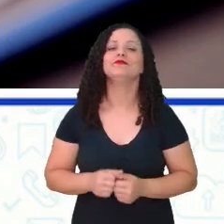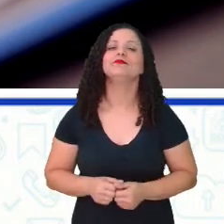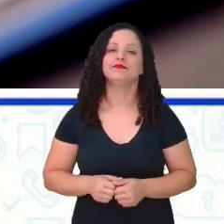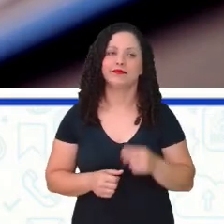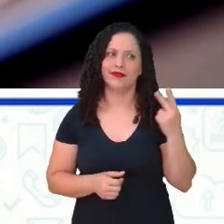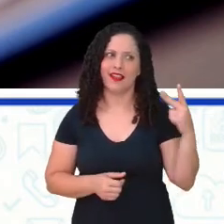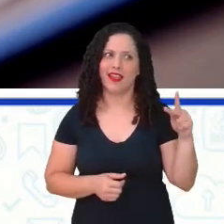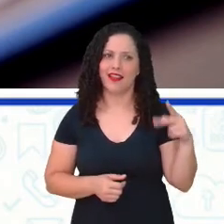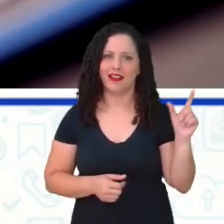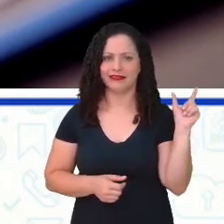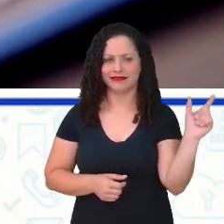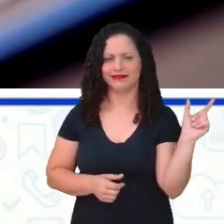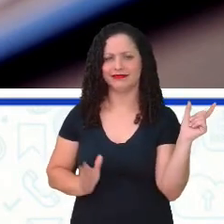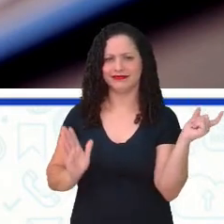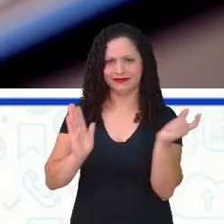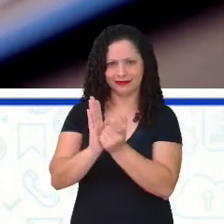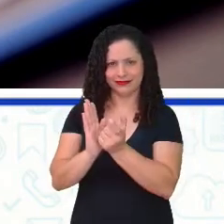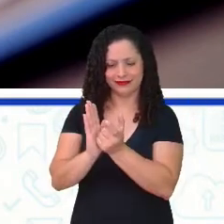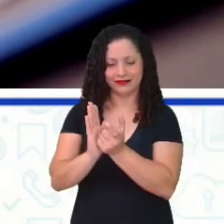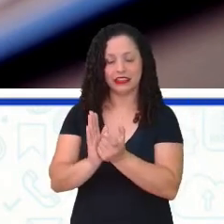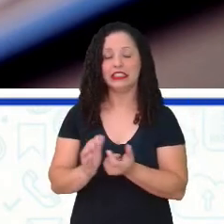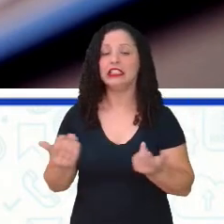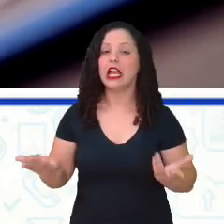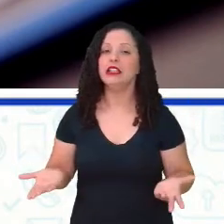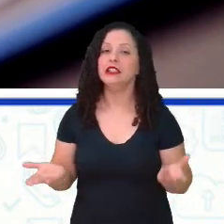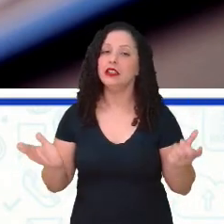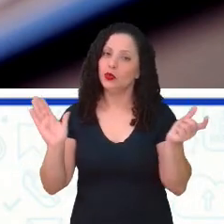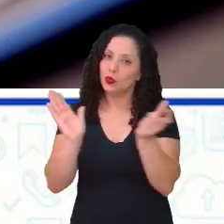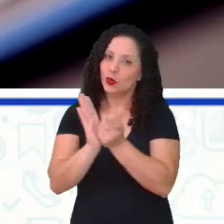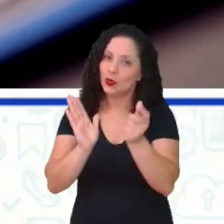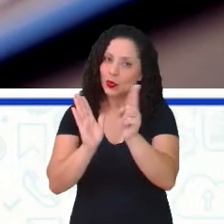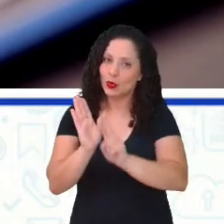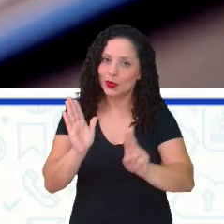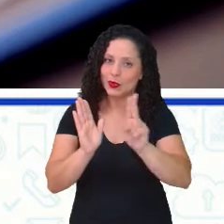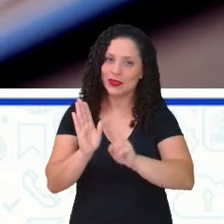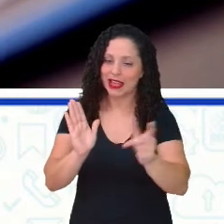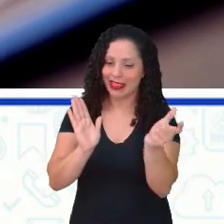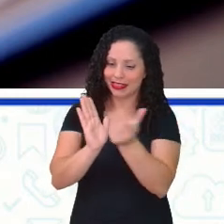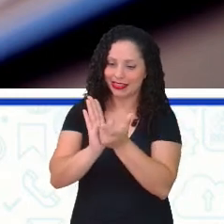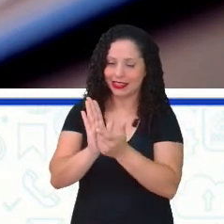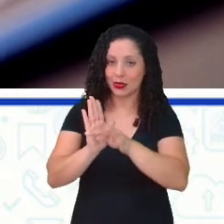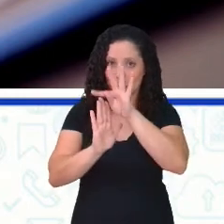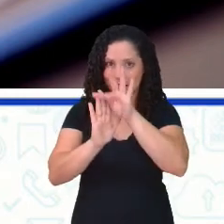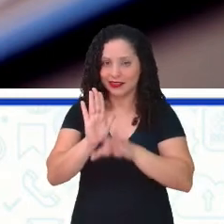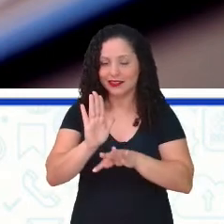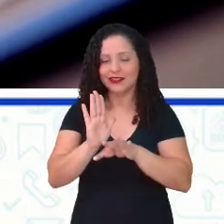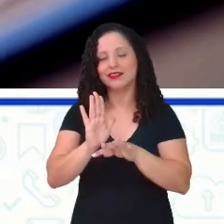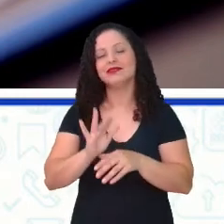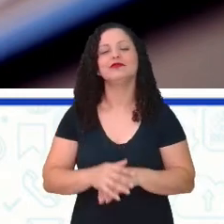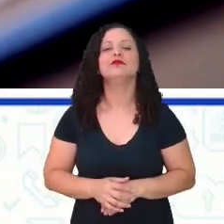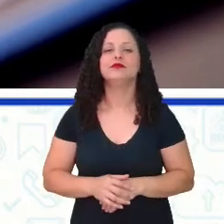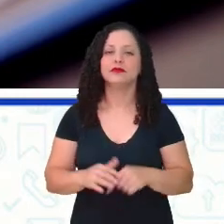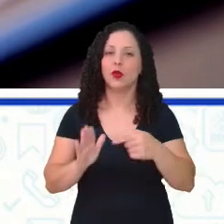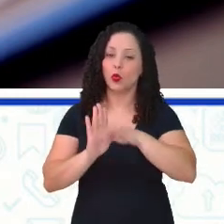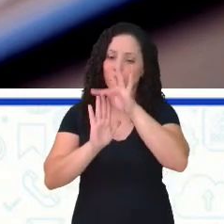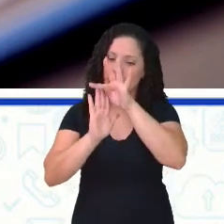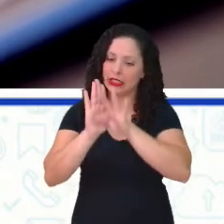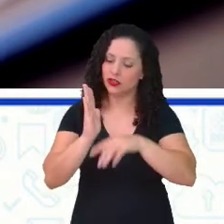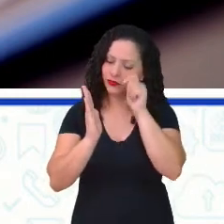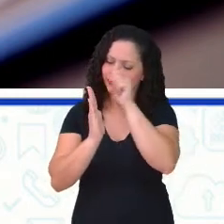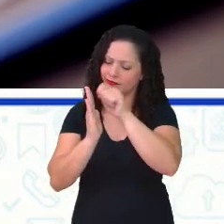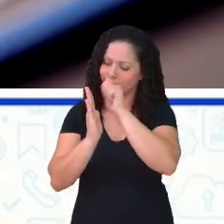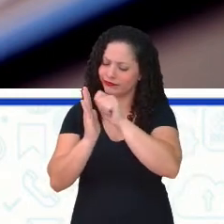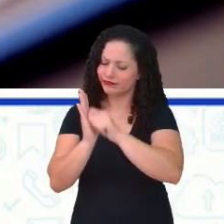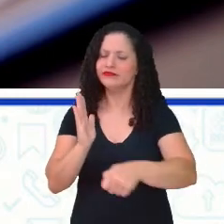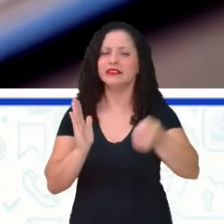daquela que você está escrevendo. E você coloca, não é? Lá no seu textinho. Então, o texto é para ser escrito,